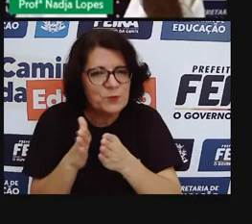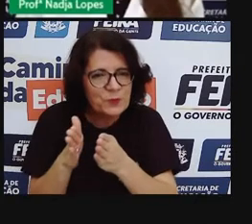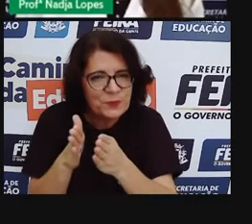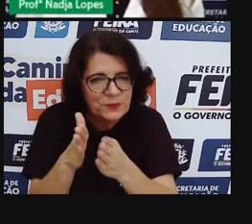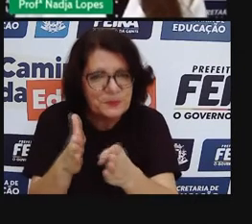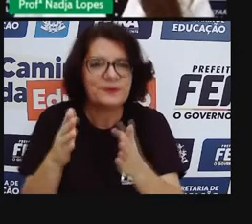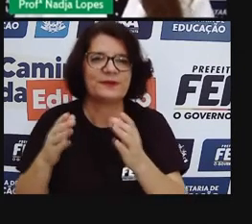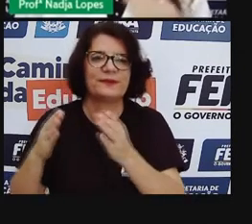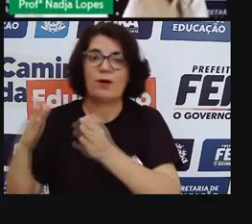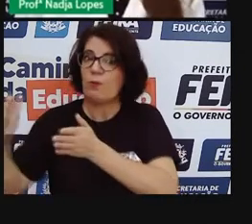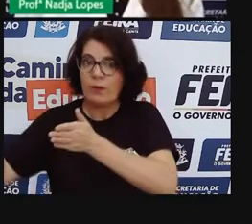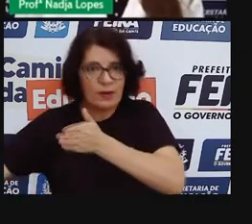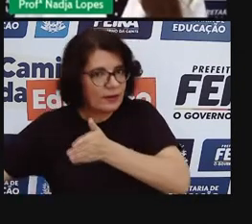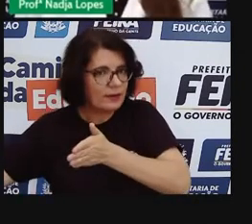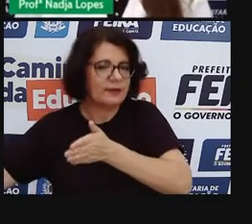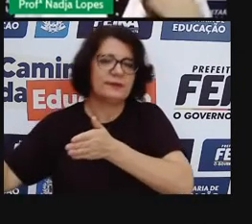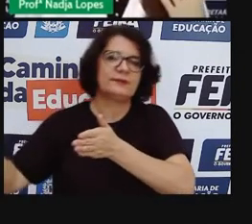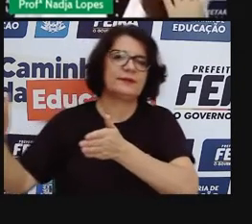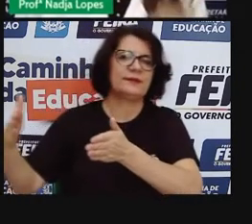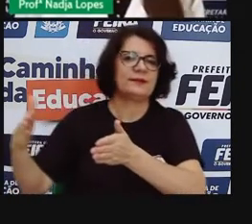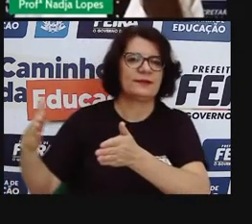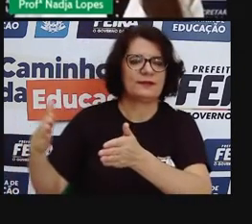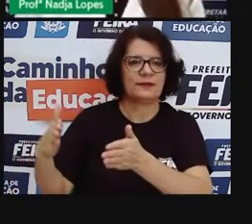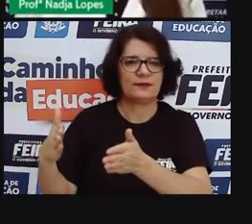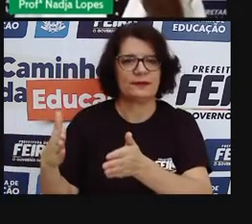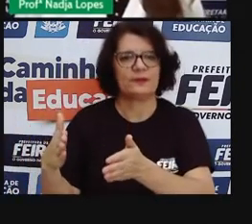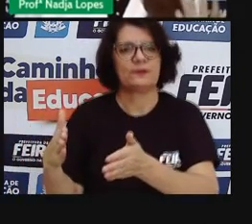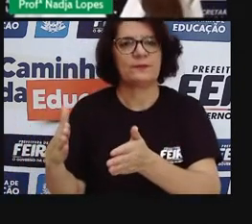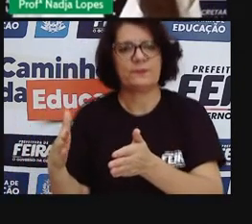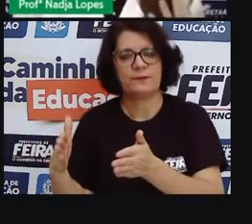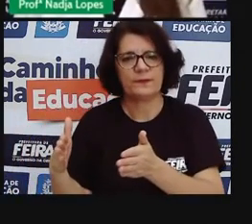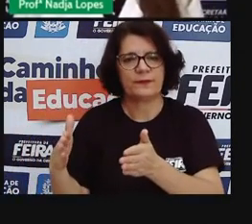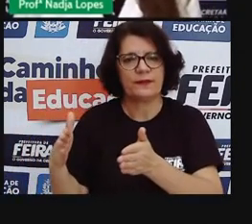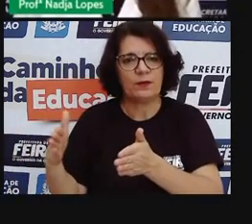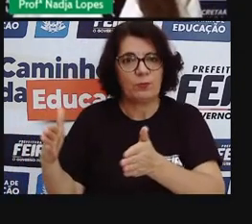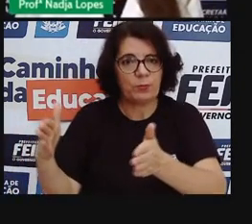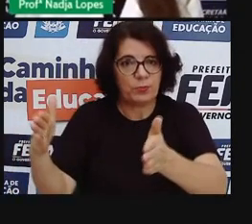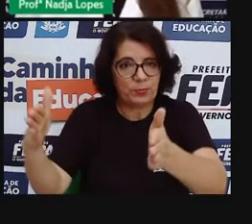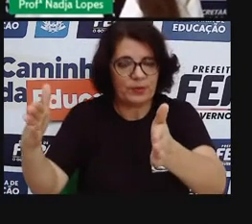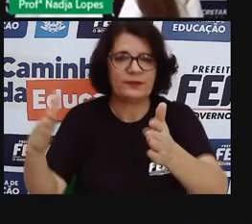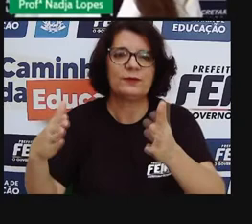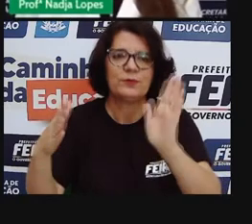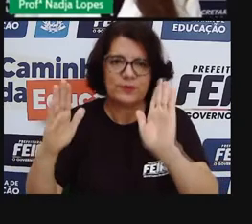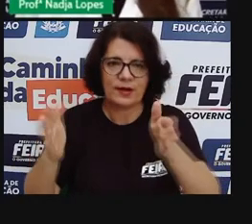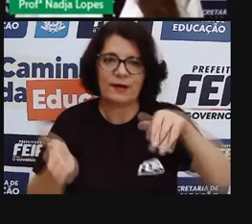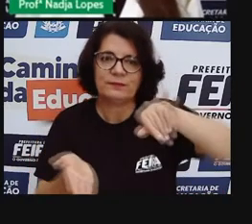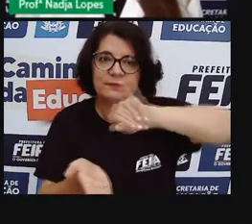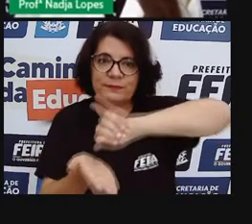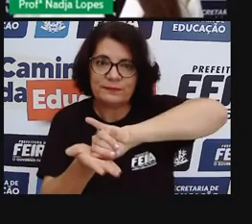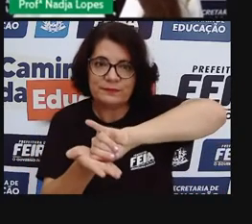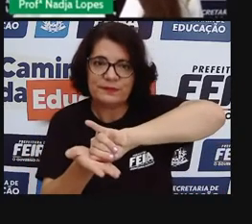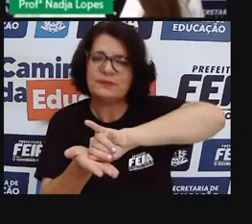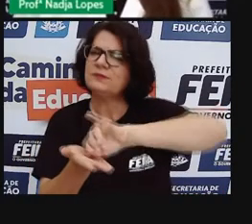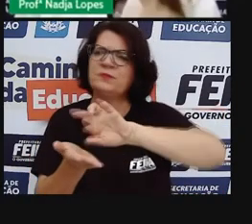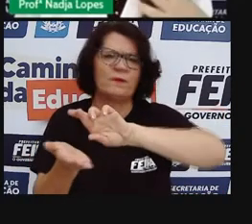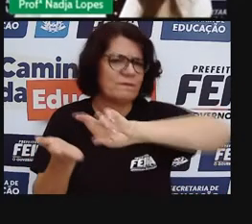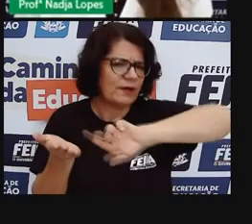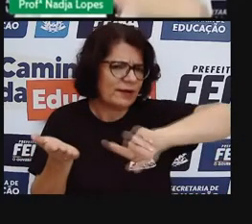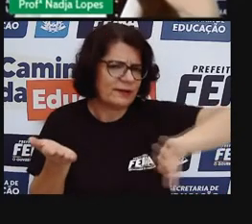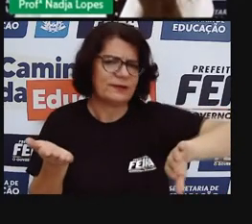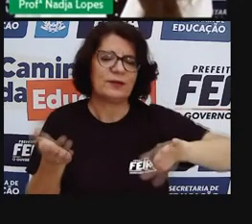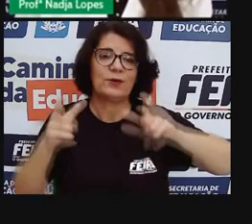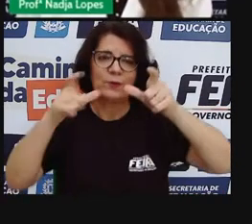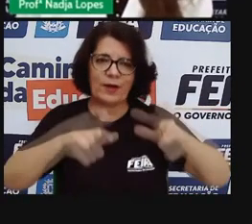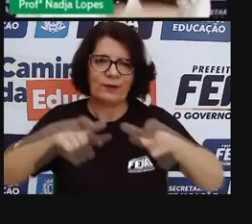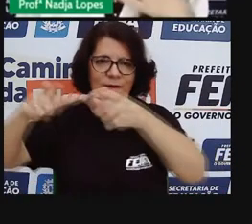Olímpio Vital, foram alguns desses locais onde abrigou Feiras Livres. Vocês já imaginaram? Local,